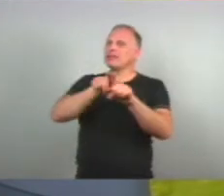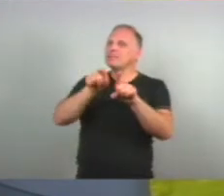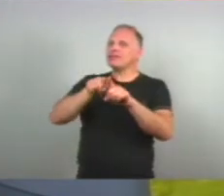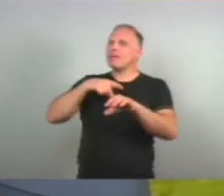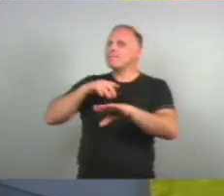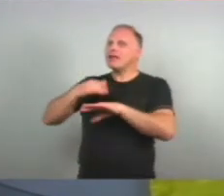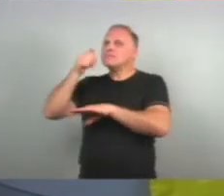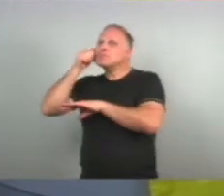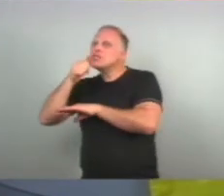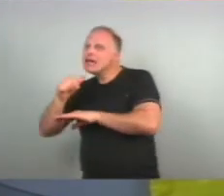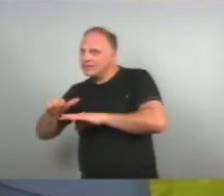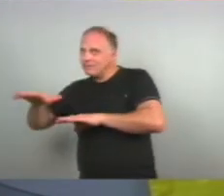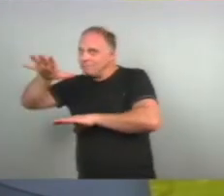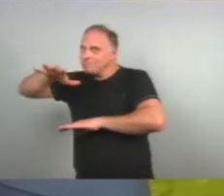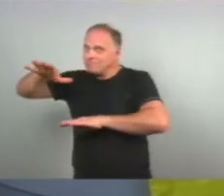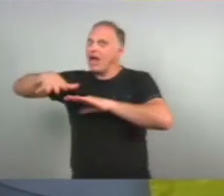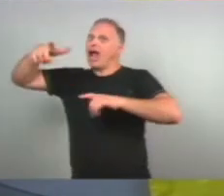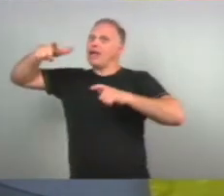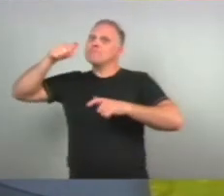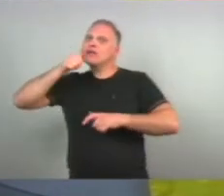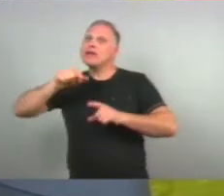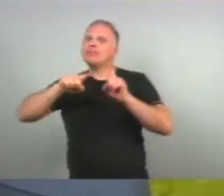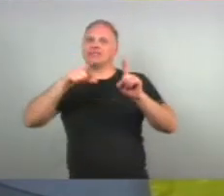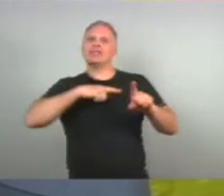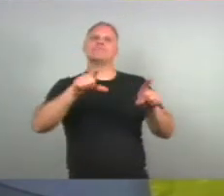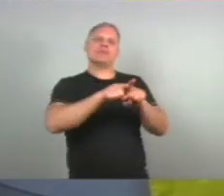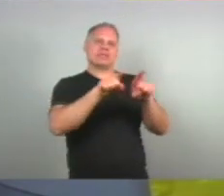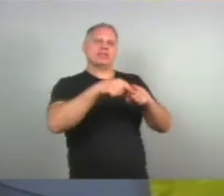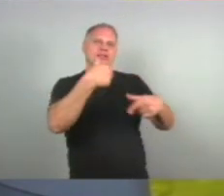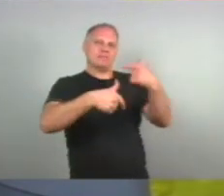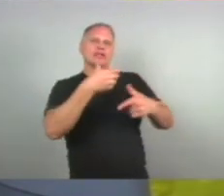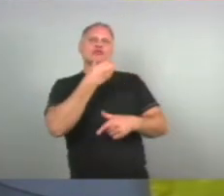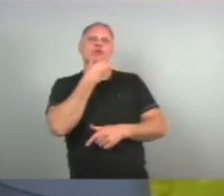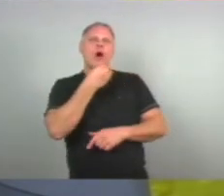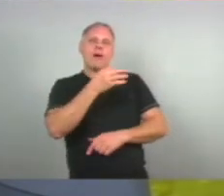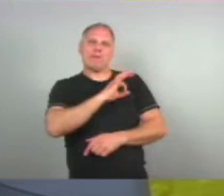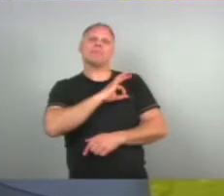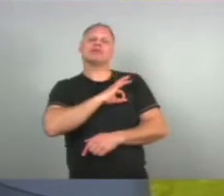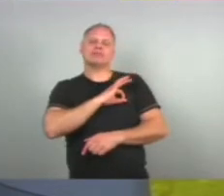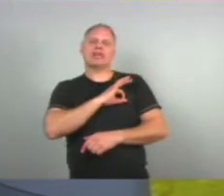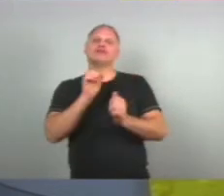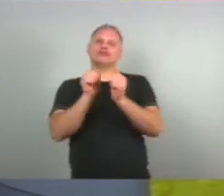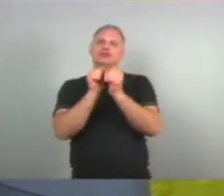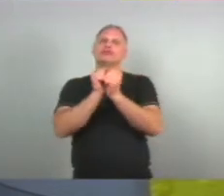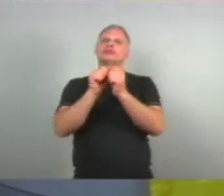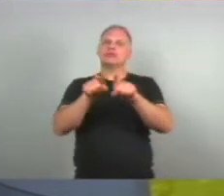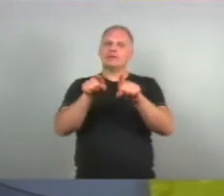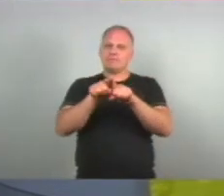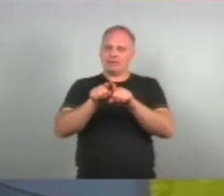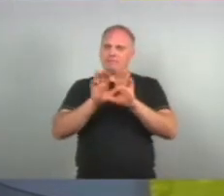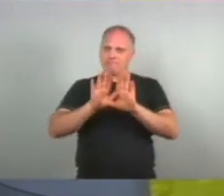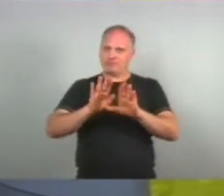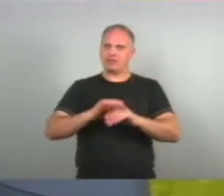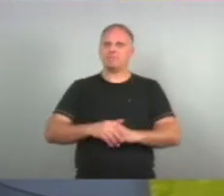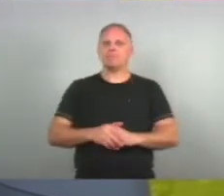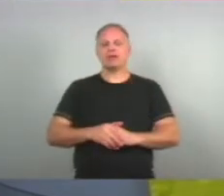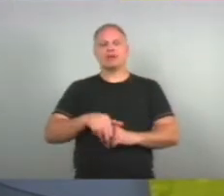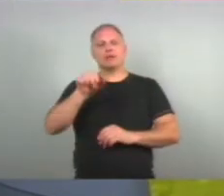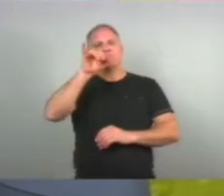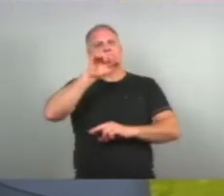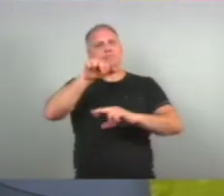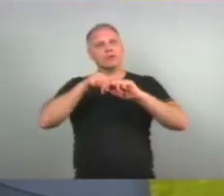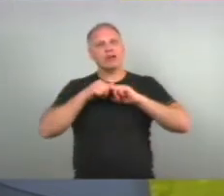mulheres Tem predominância de mulher Mas existem os policiais masculinos também Até pela questão